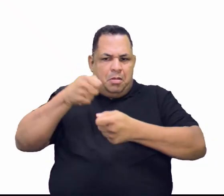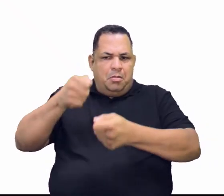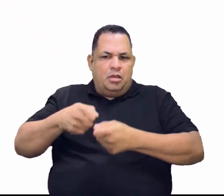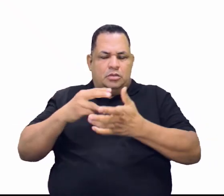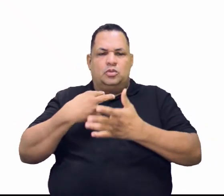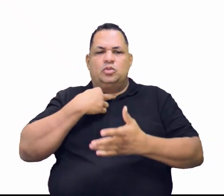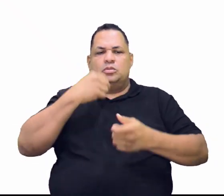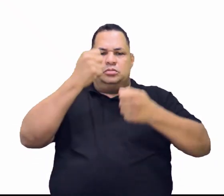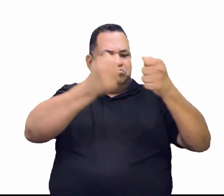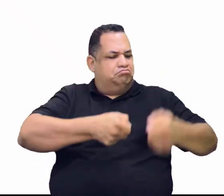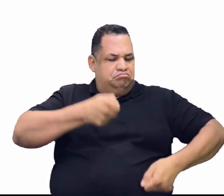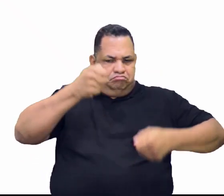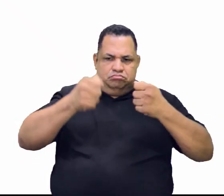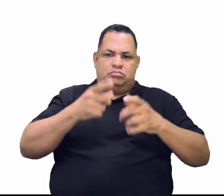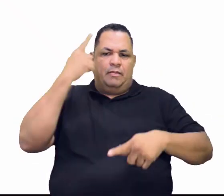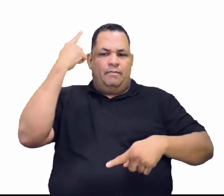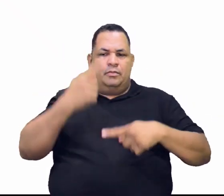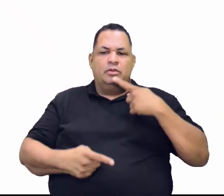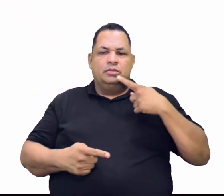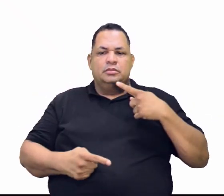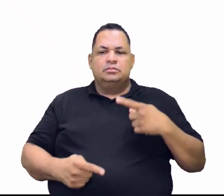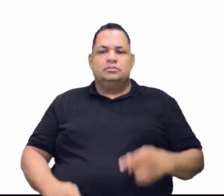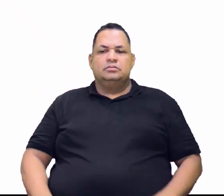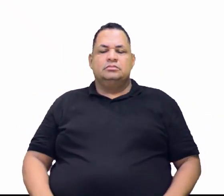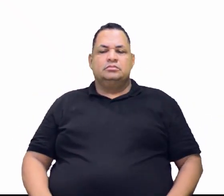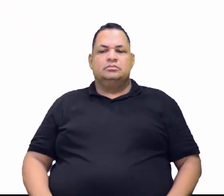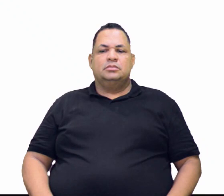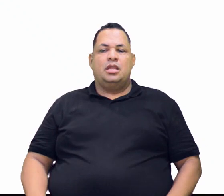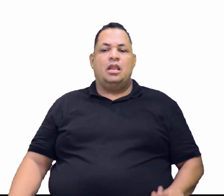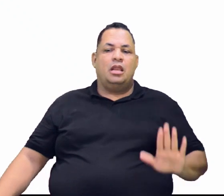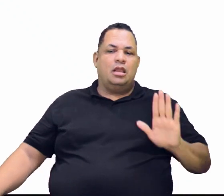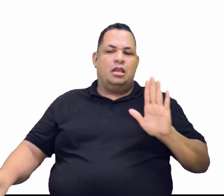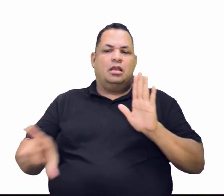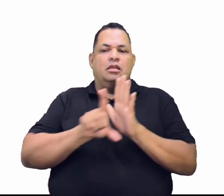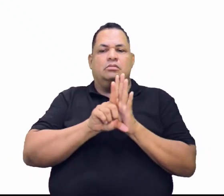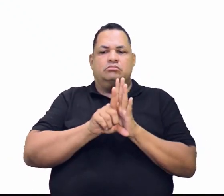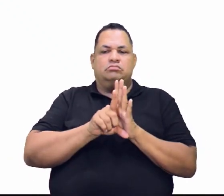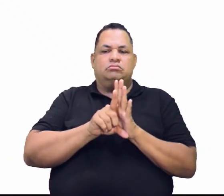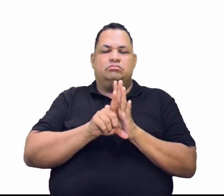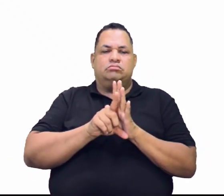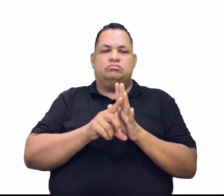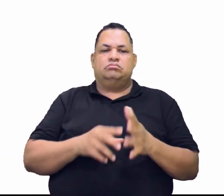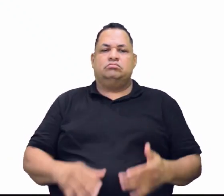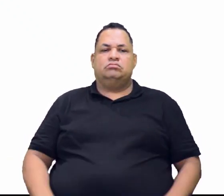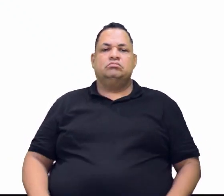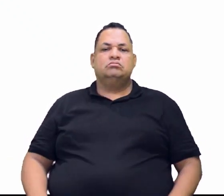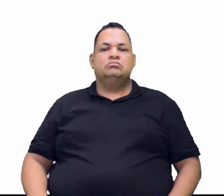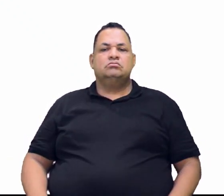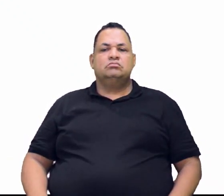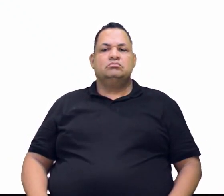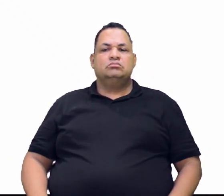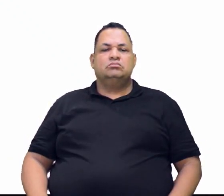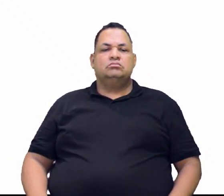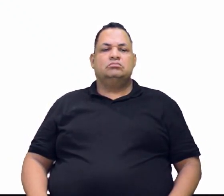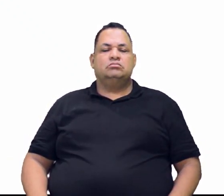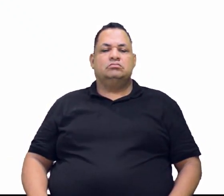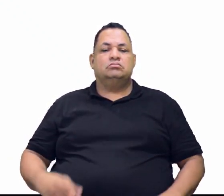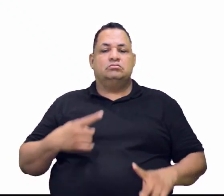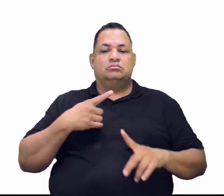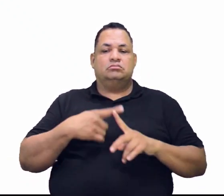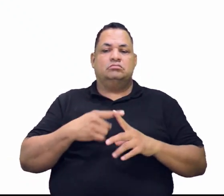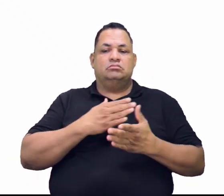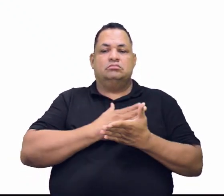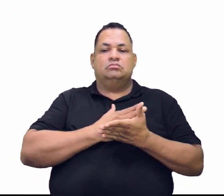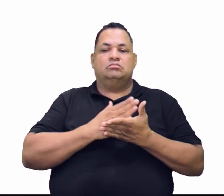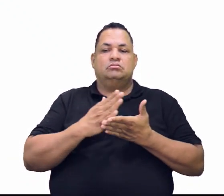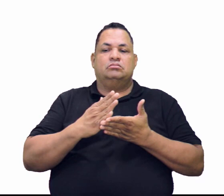Então, não posso... Não, é proibido. É lei federal. Mas por que isso? Porque agora